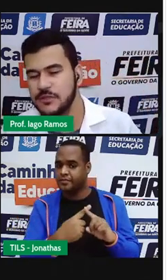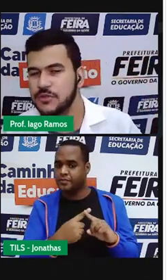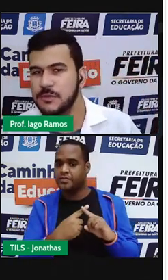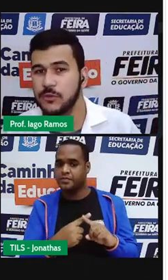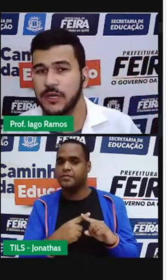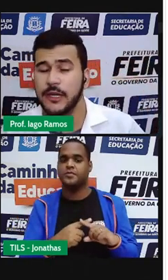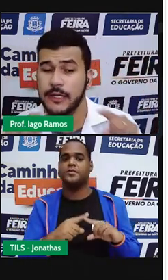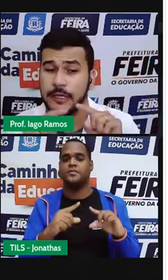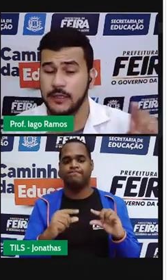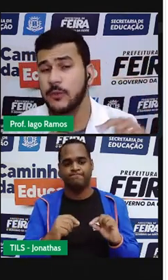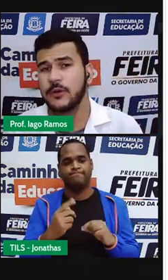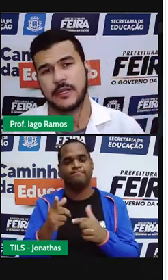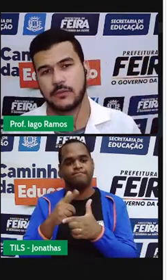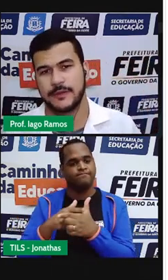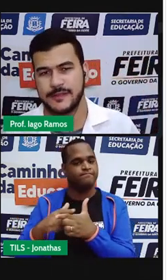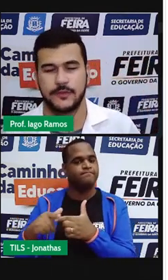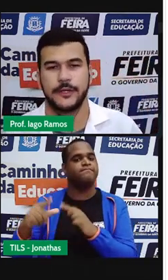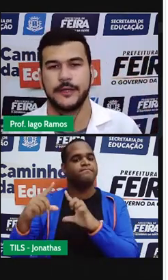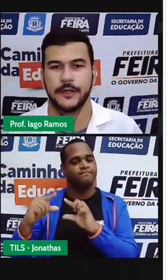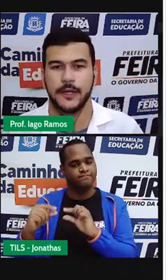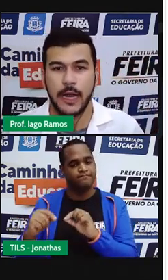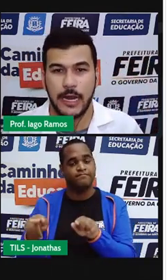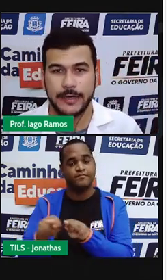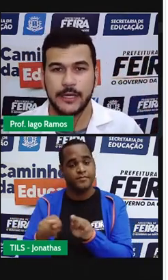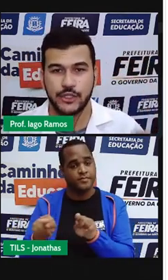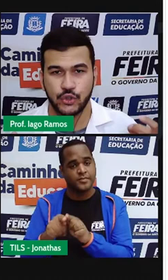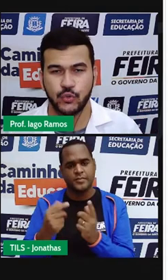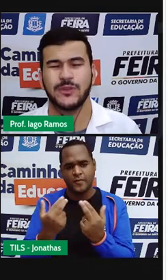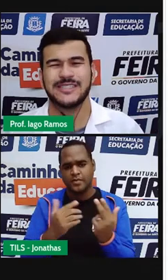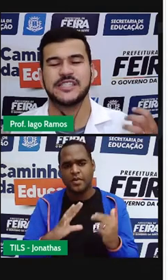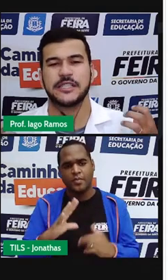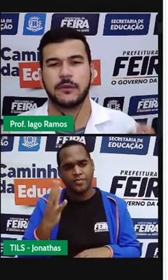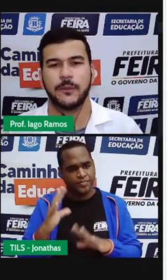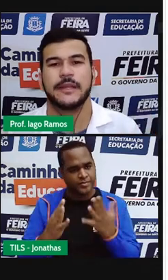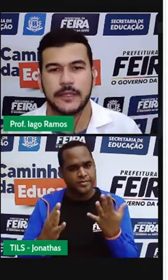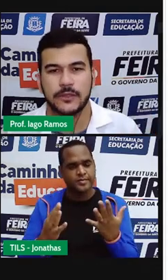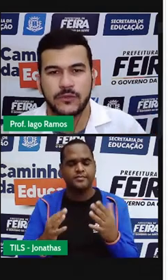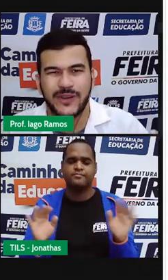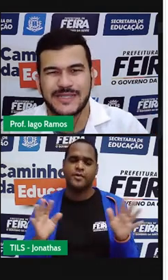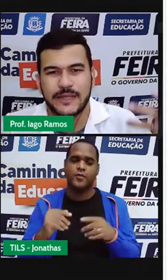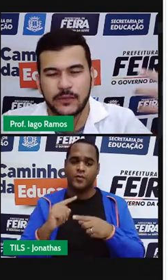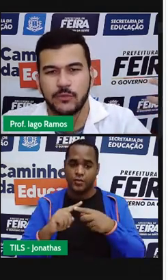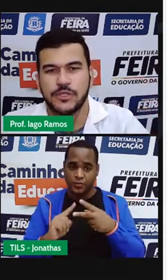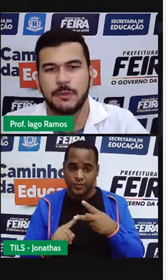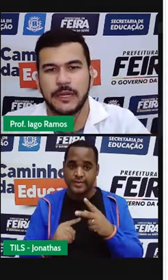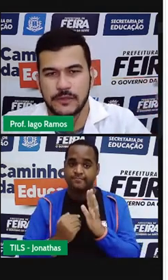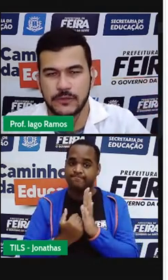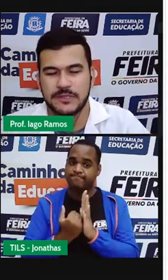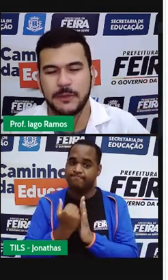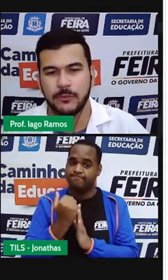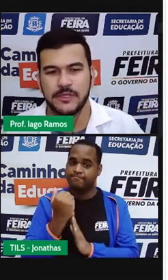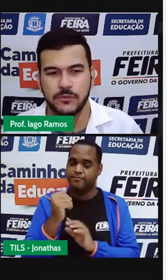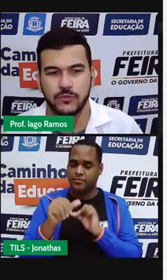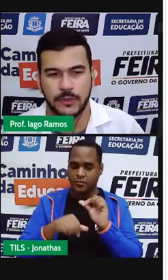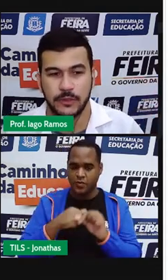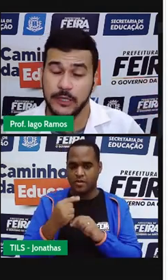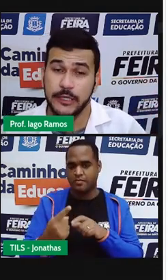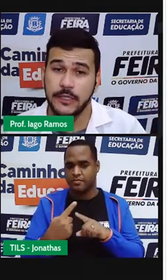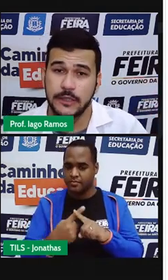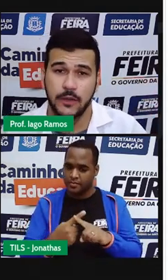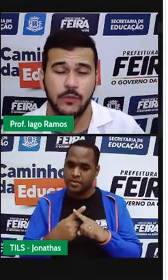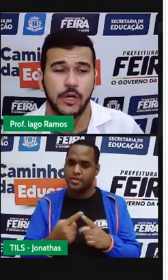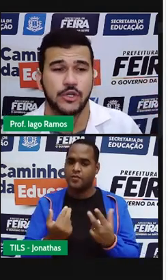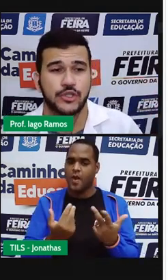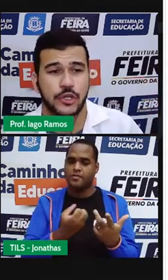dividindo diminui. E não é o que está acontecendo aqui. Aqui as duas estão aumentando, fazendo multiplicações pelo mesmo número.